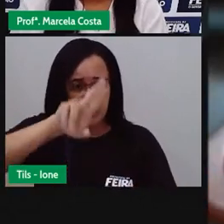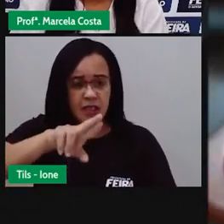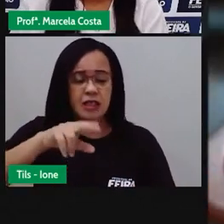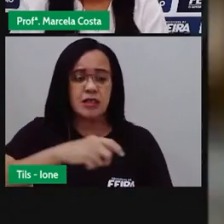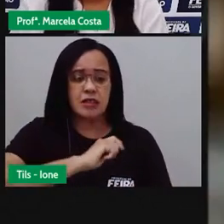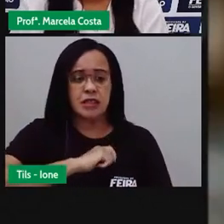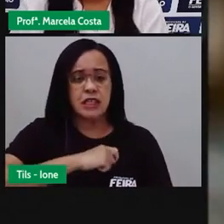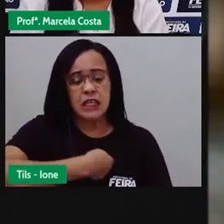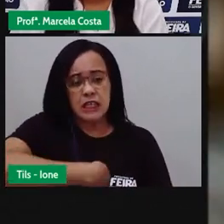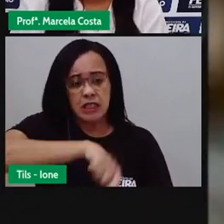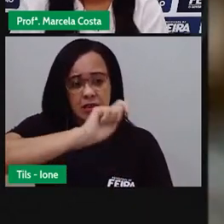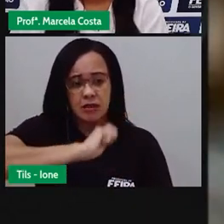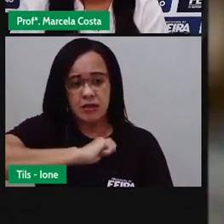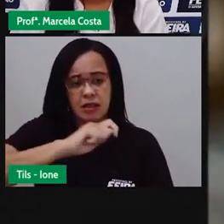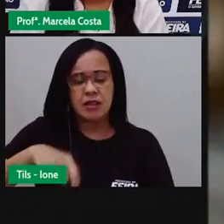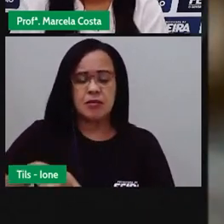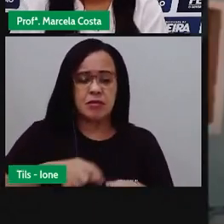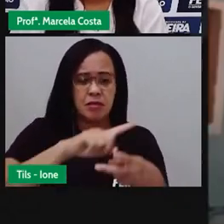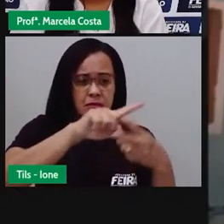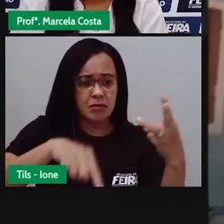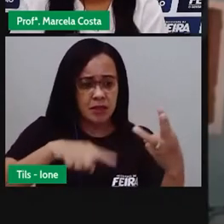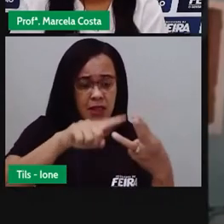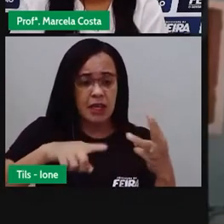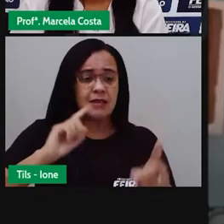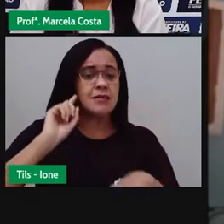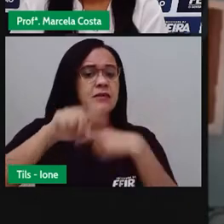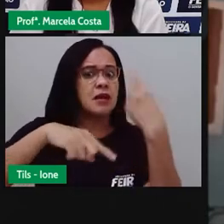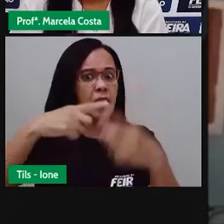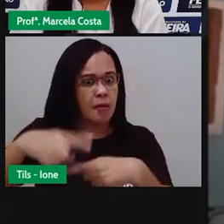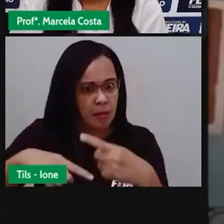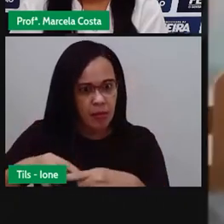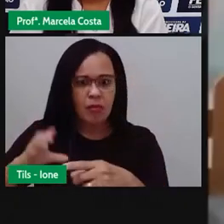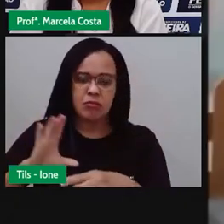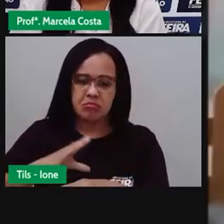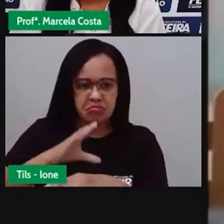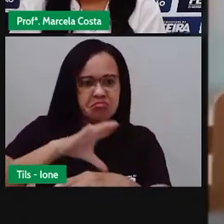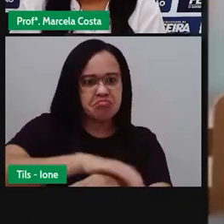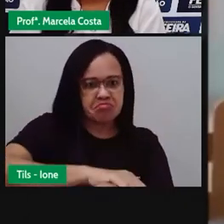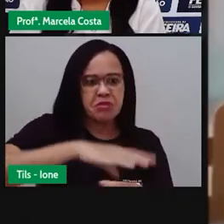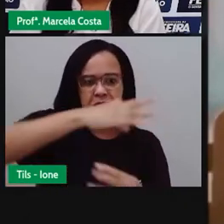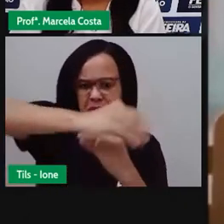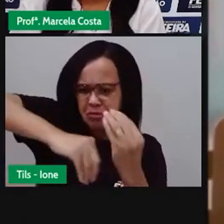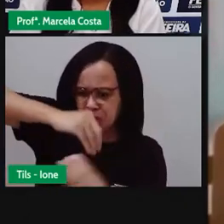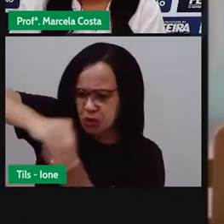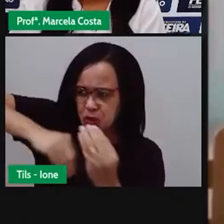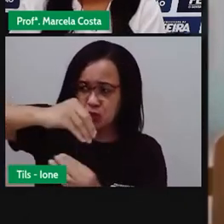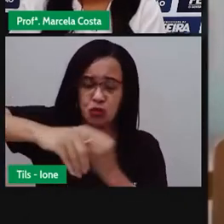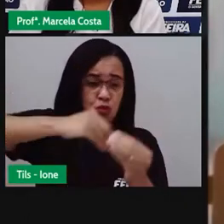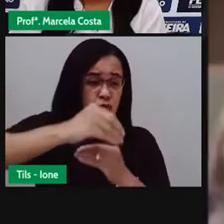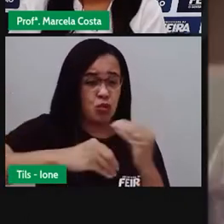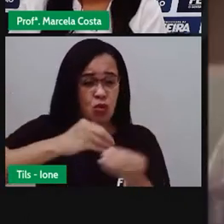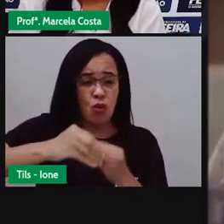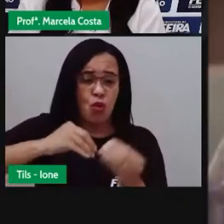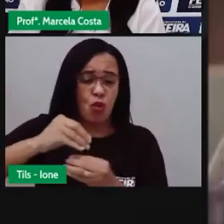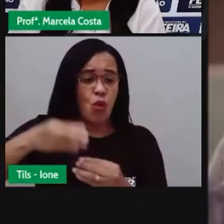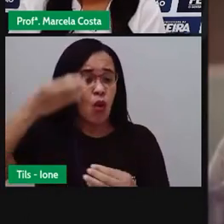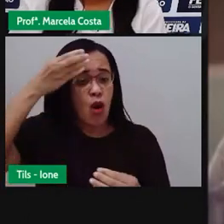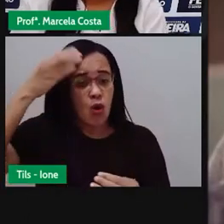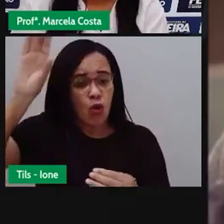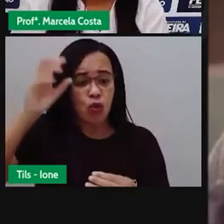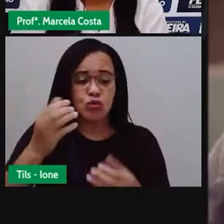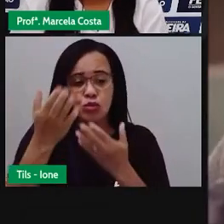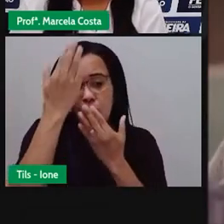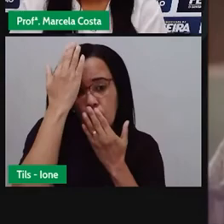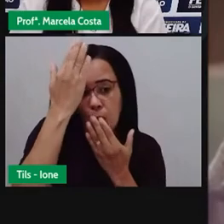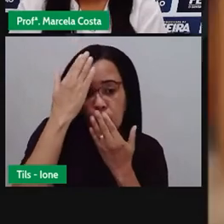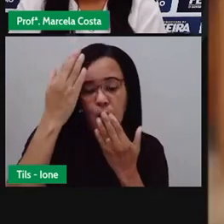trouxeram essa tradição para o país, e tais costumes se misturaram com a cultura indígena, introduzindo alimentos